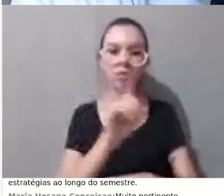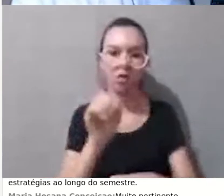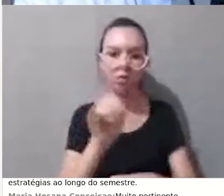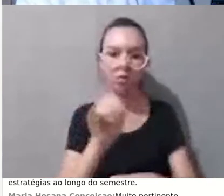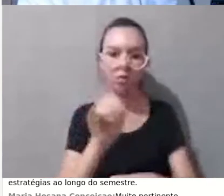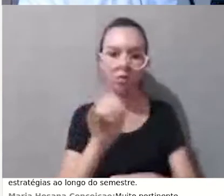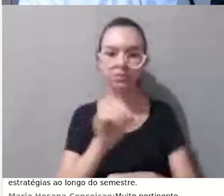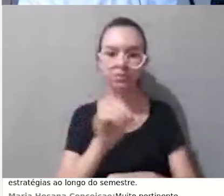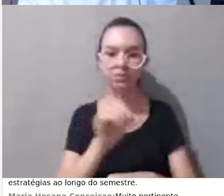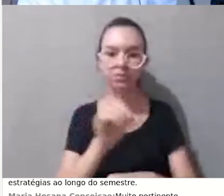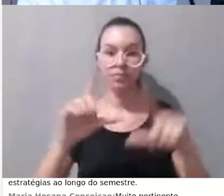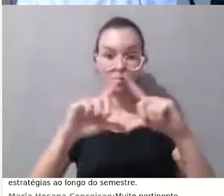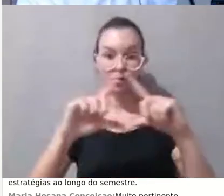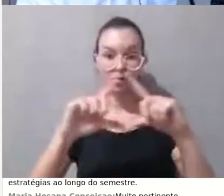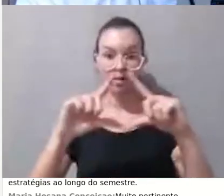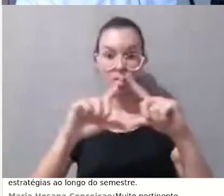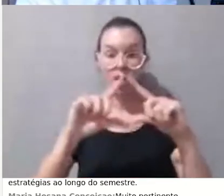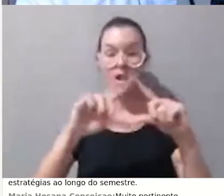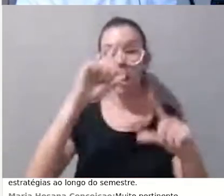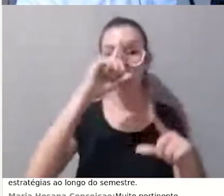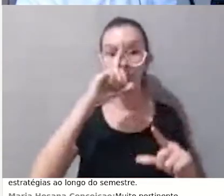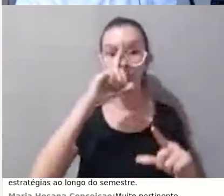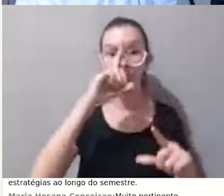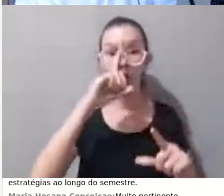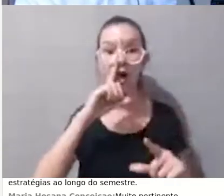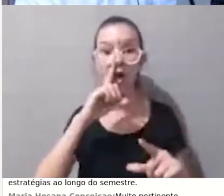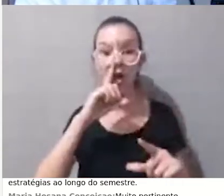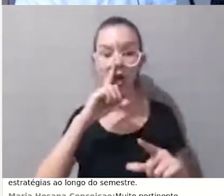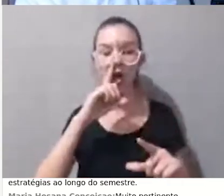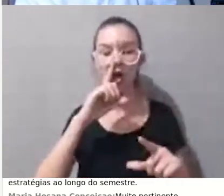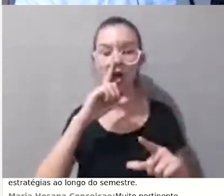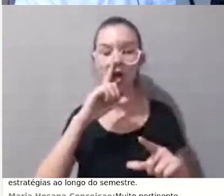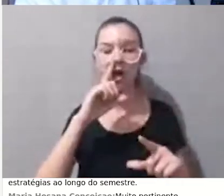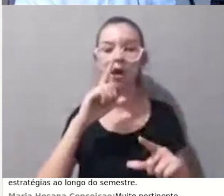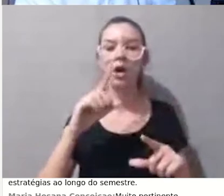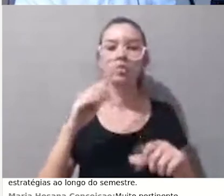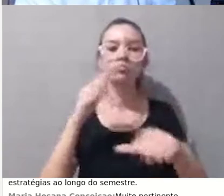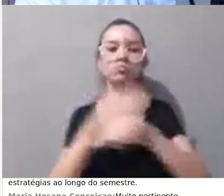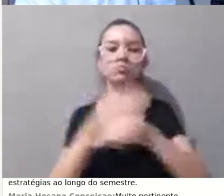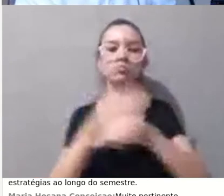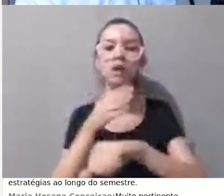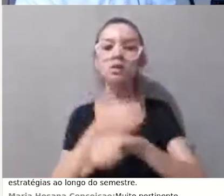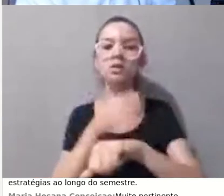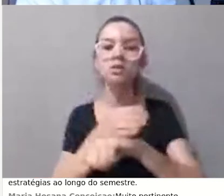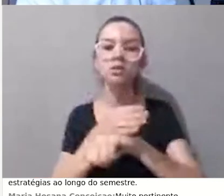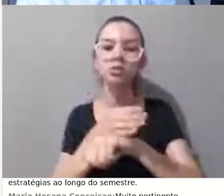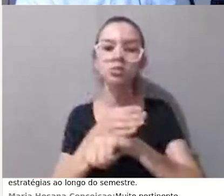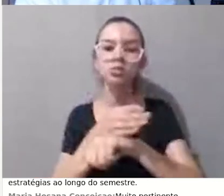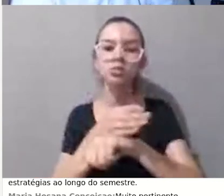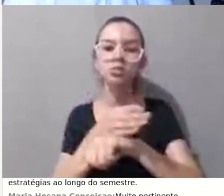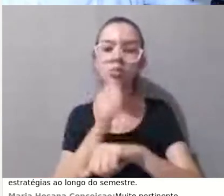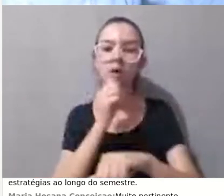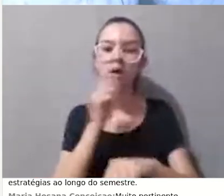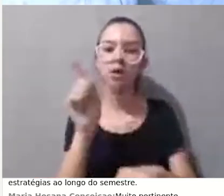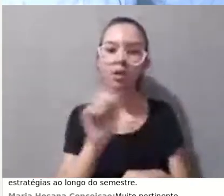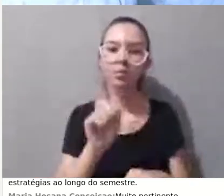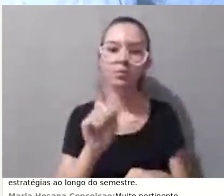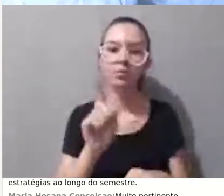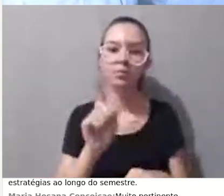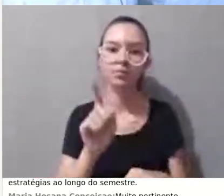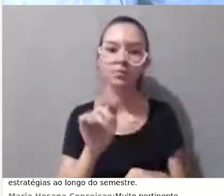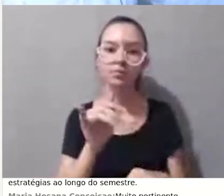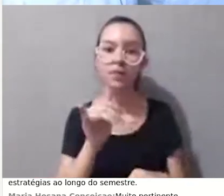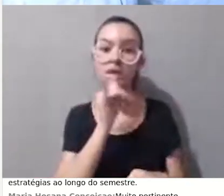e a mensagem explicando o que aquele triângulo significa é apresentada, então aqui eu parei na